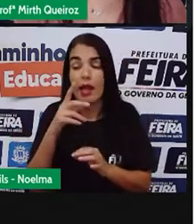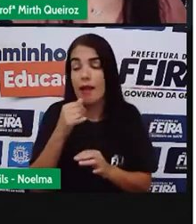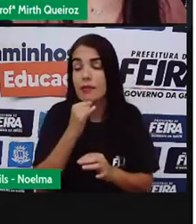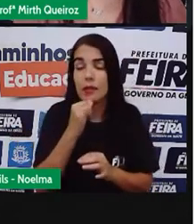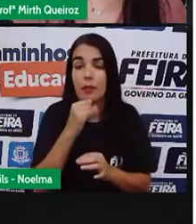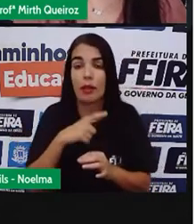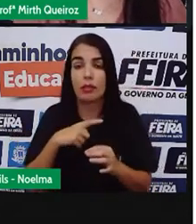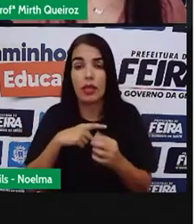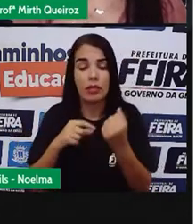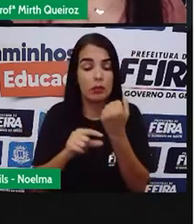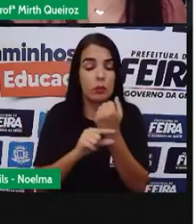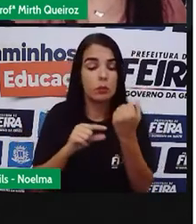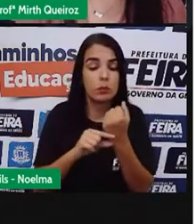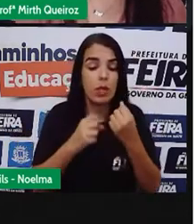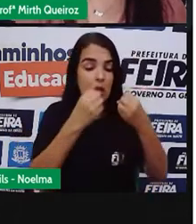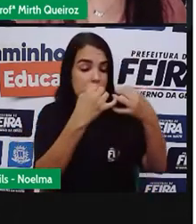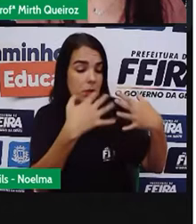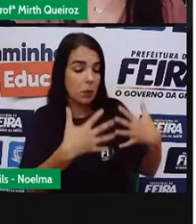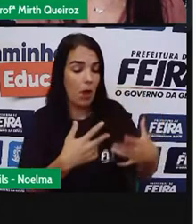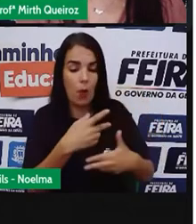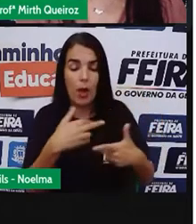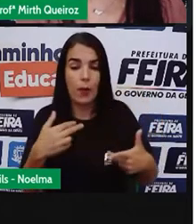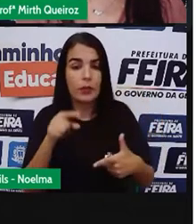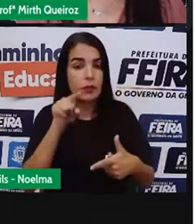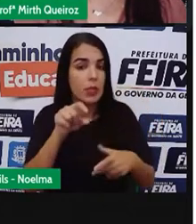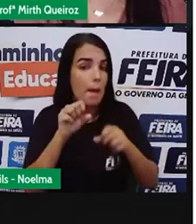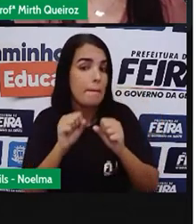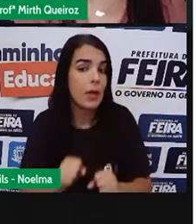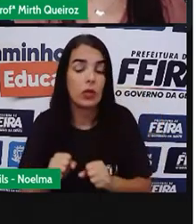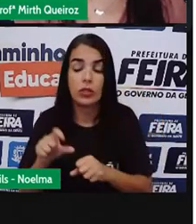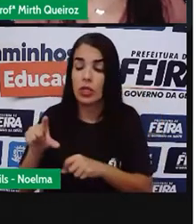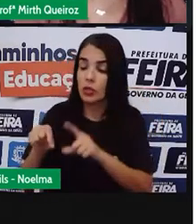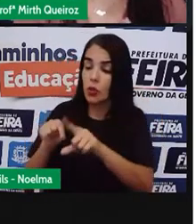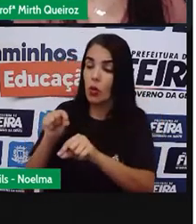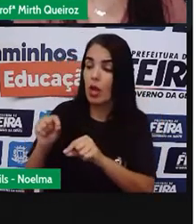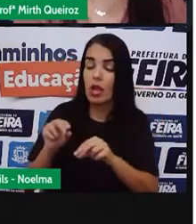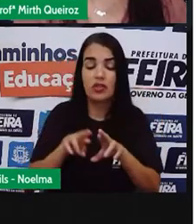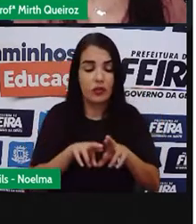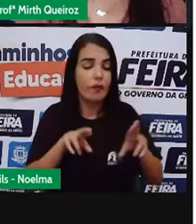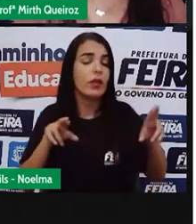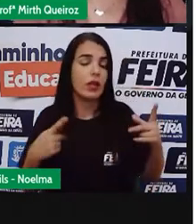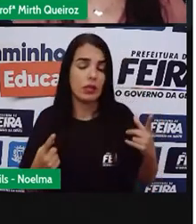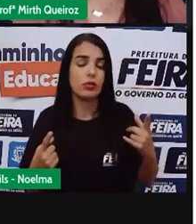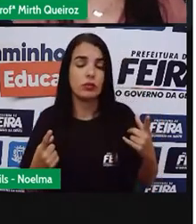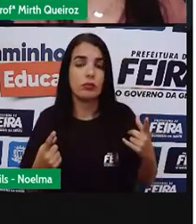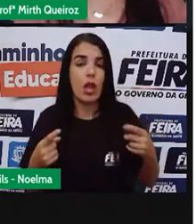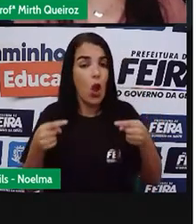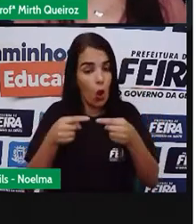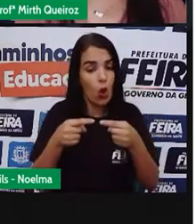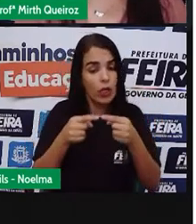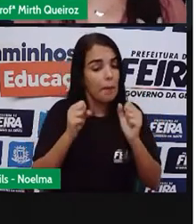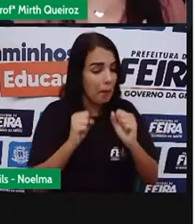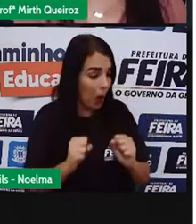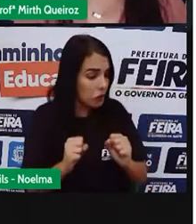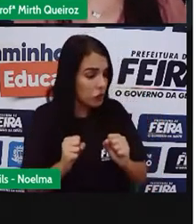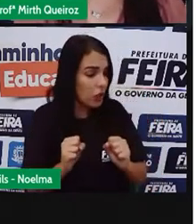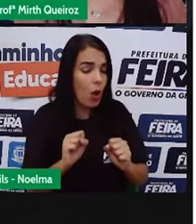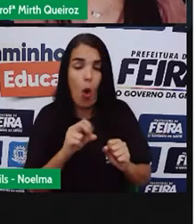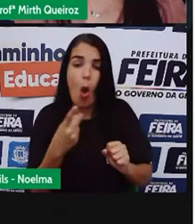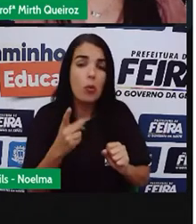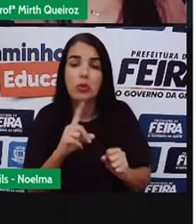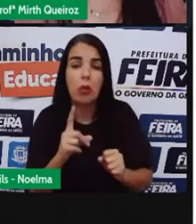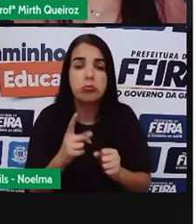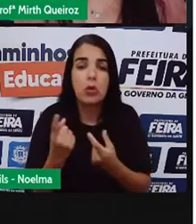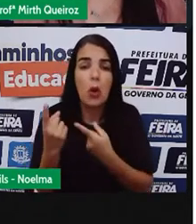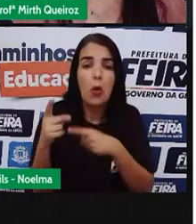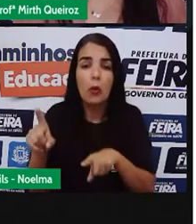deve absorver, tal qual está ali, não. É necessário que você esteja se discordando e concordando com as ideias expostas